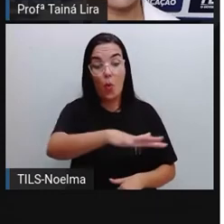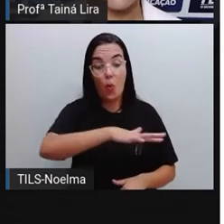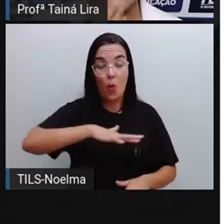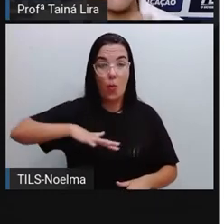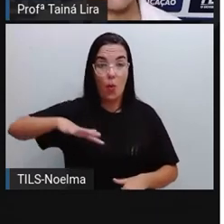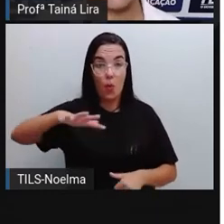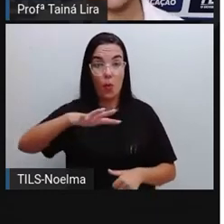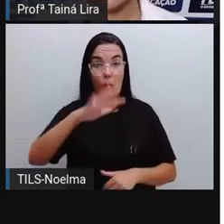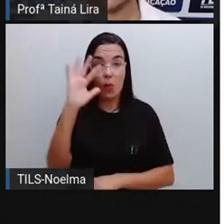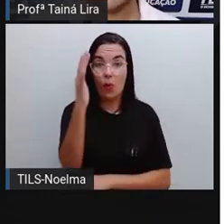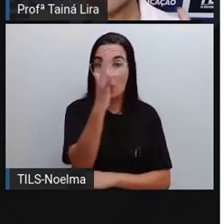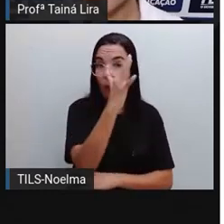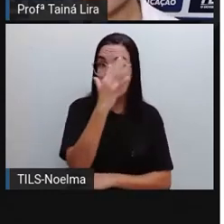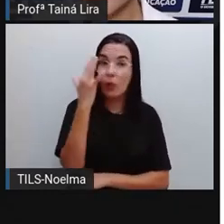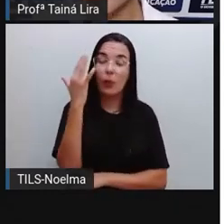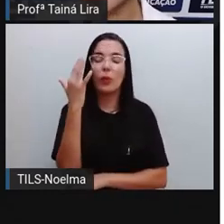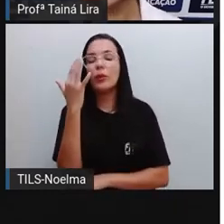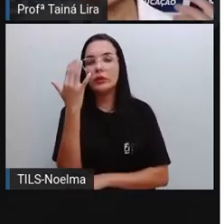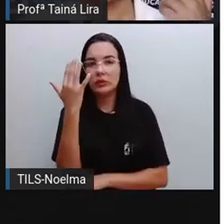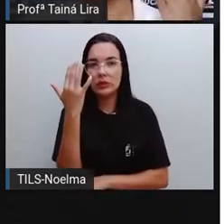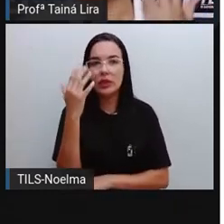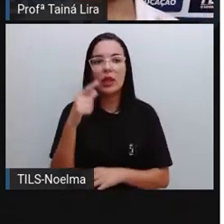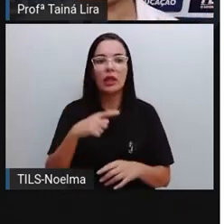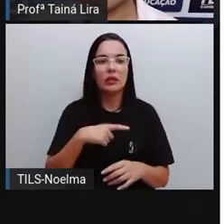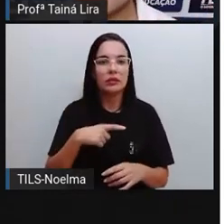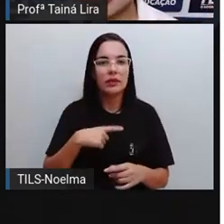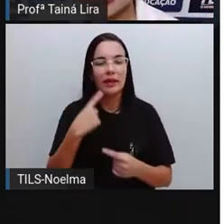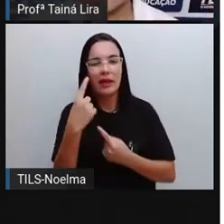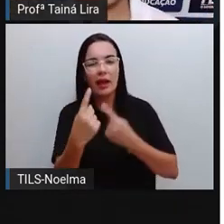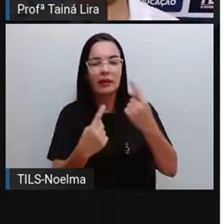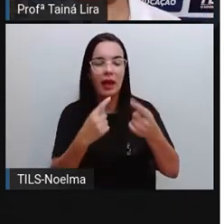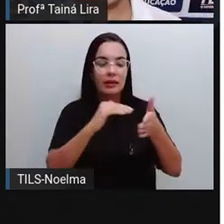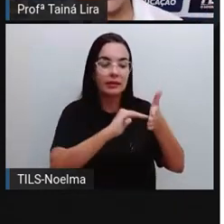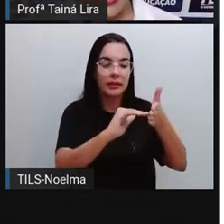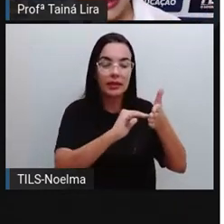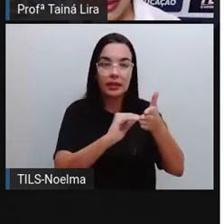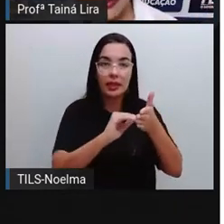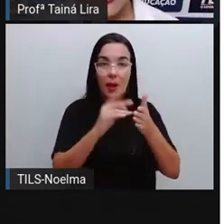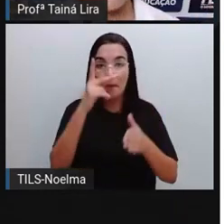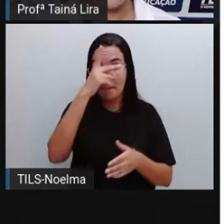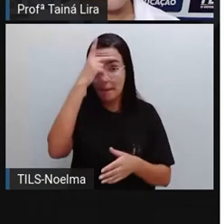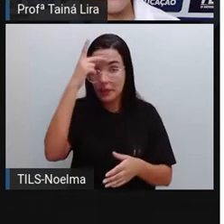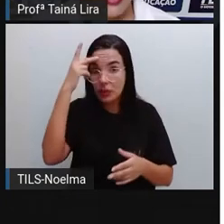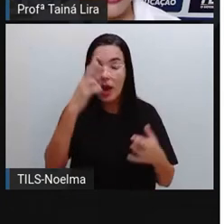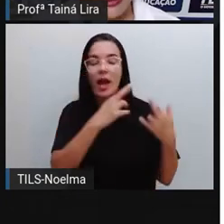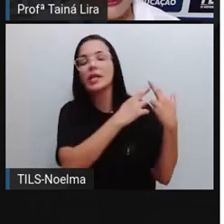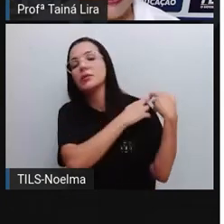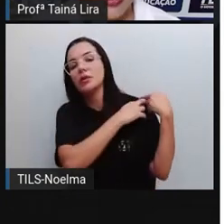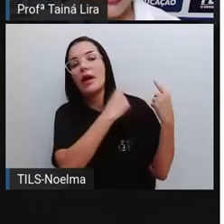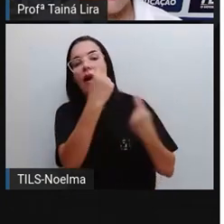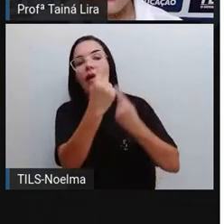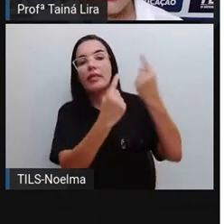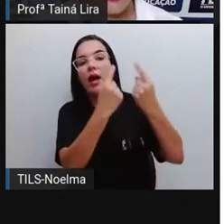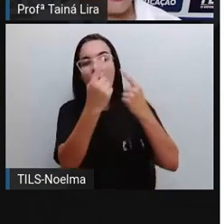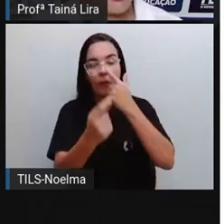da secretaria de serviços públicos, então, e cada secretaria tem um secretário que é responsável